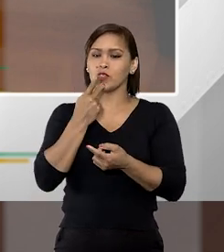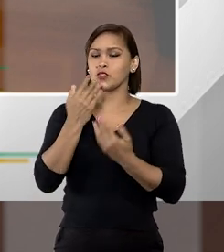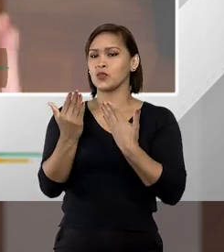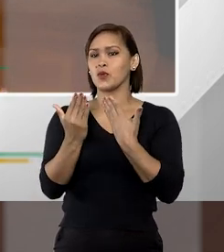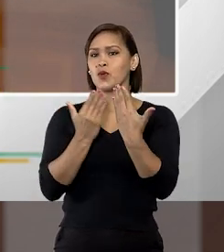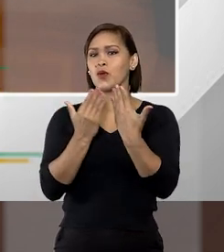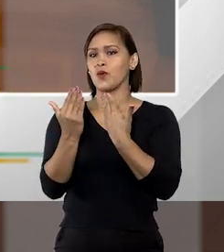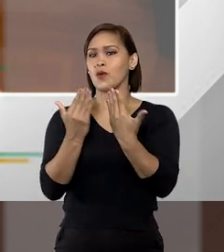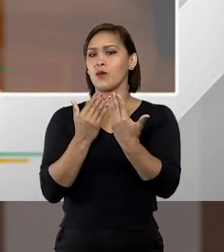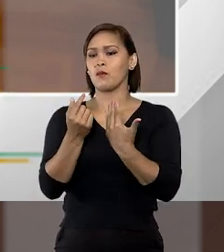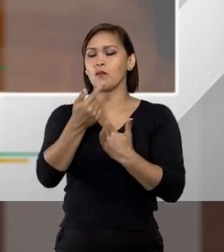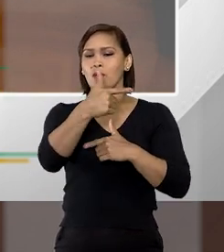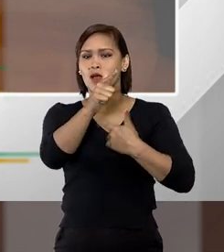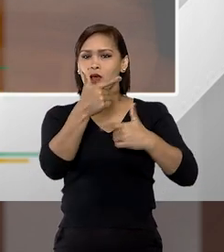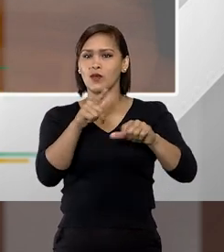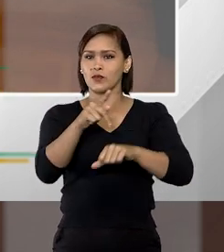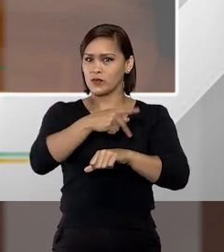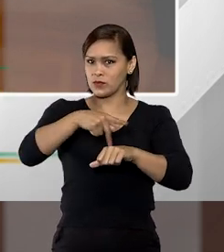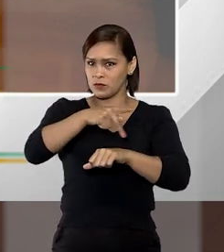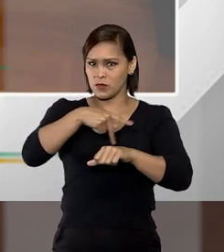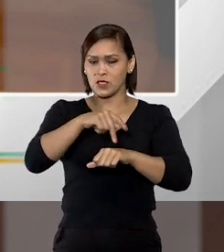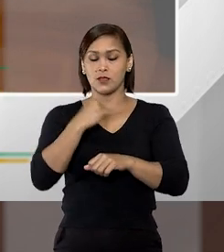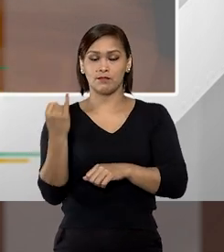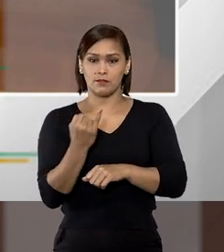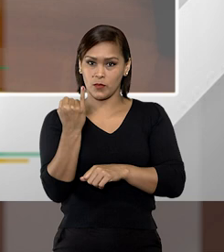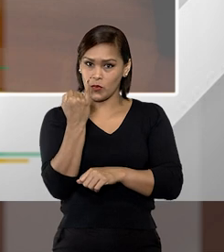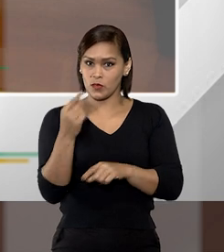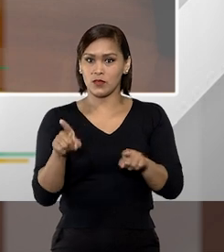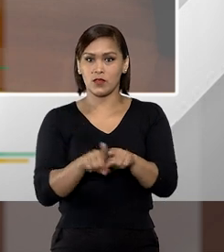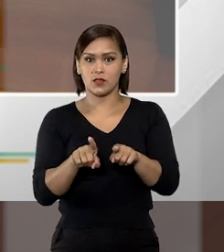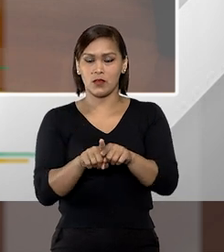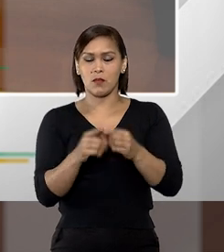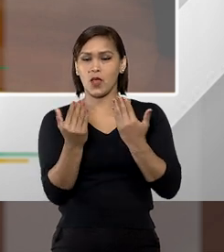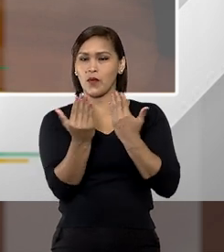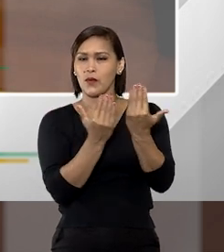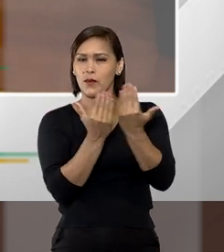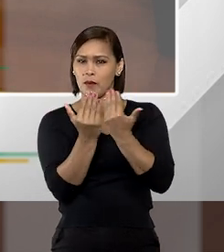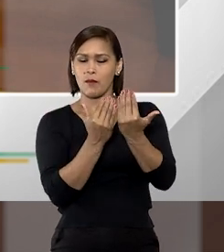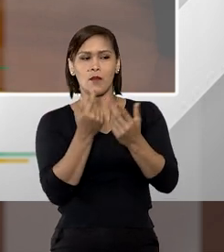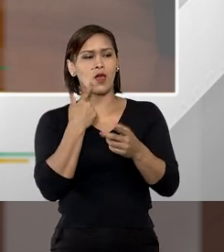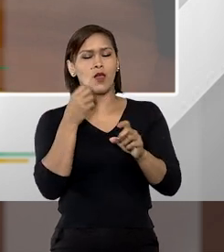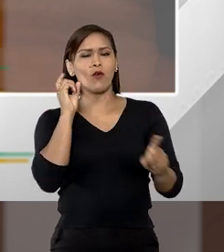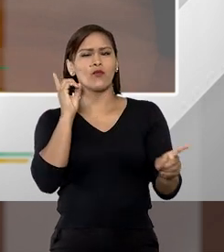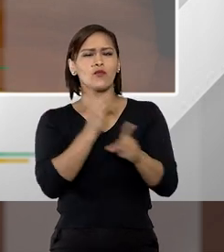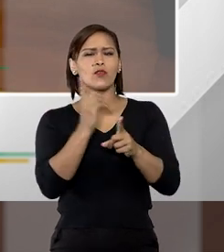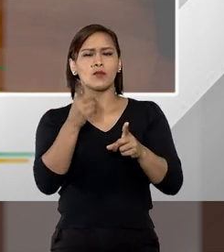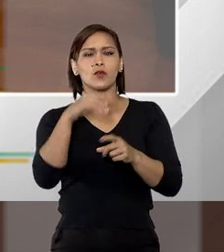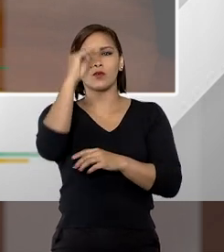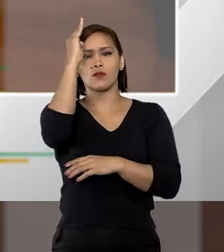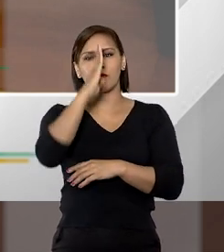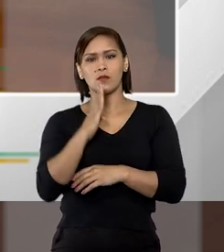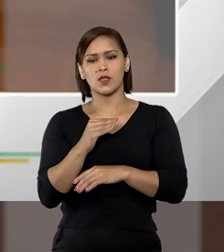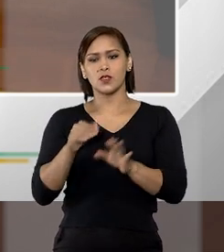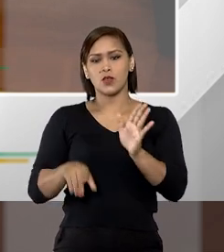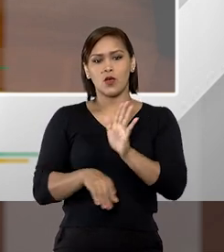compara os outros países, isso é importante da gente colocar, compara os outros países, nós vamos encontrar o Brasil como sendo o